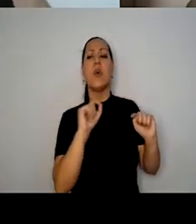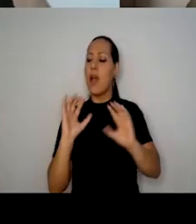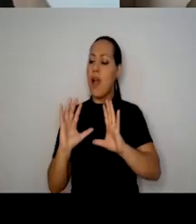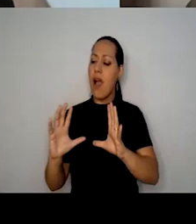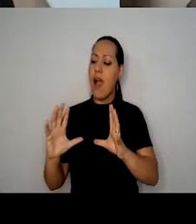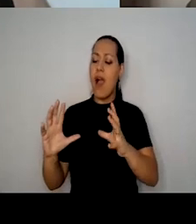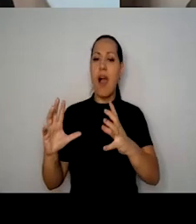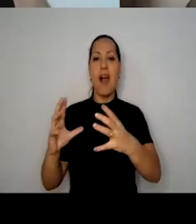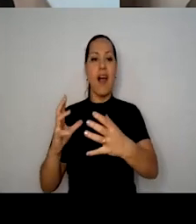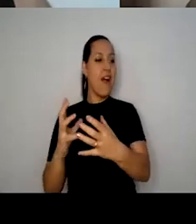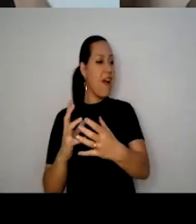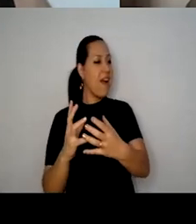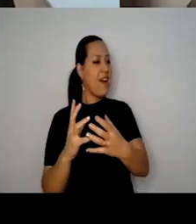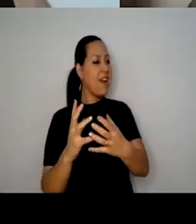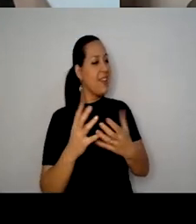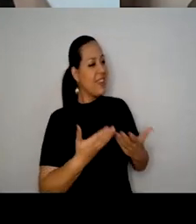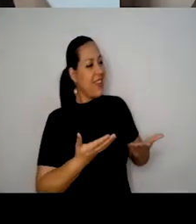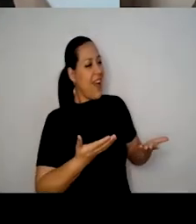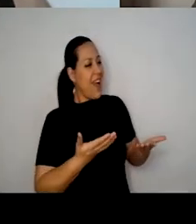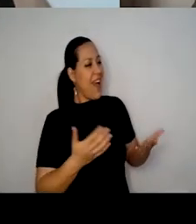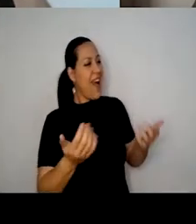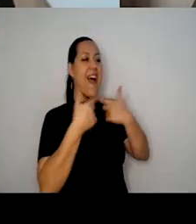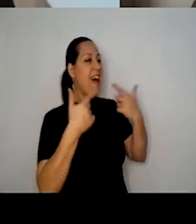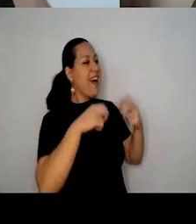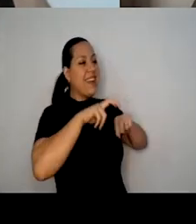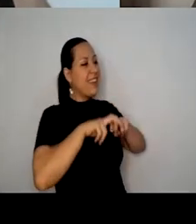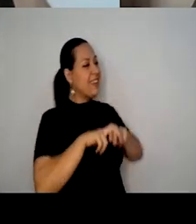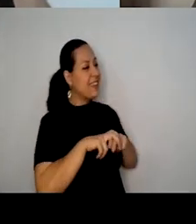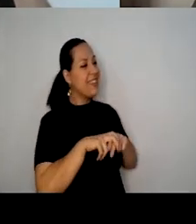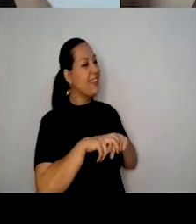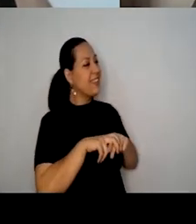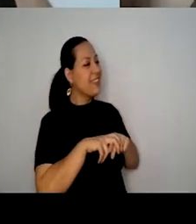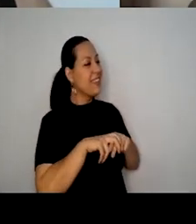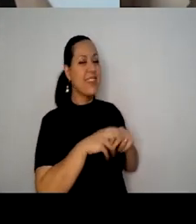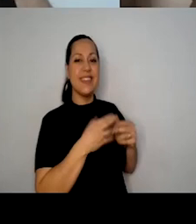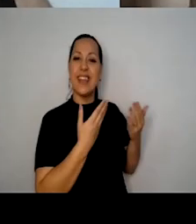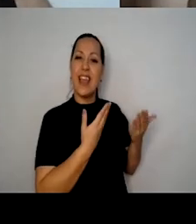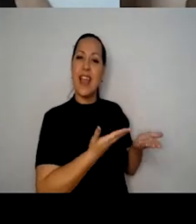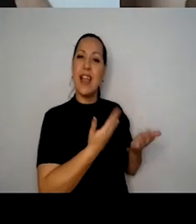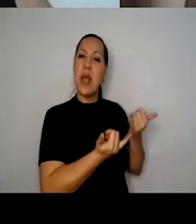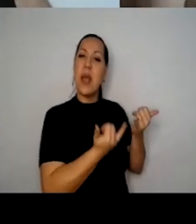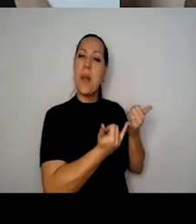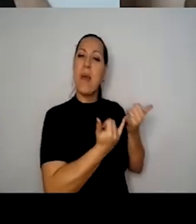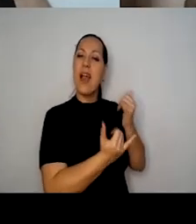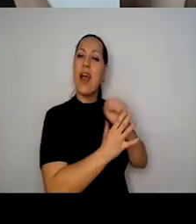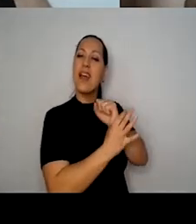abraça ela como um protetor também.